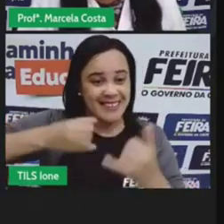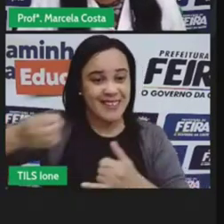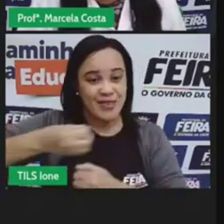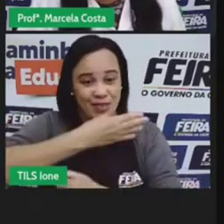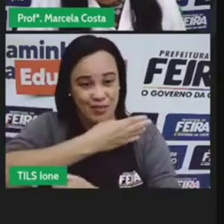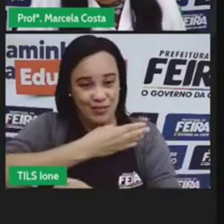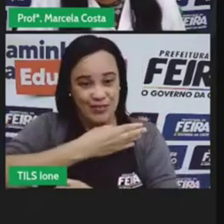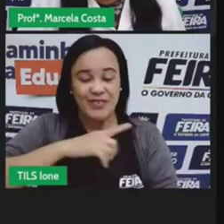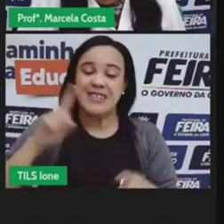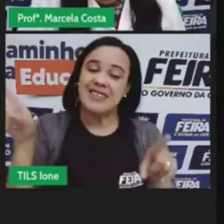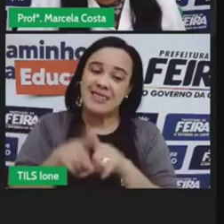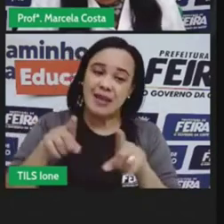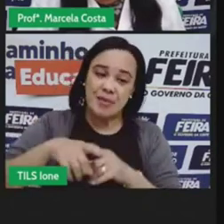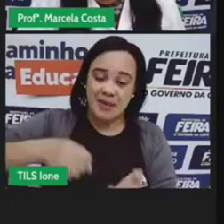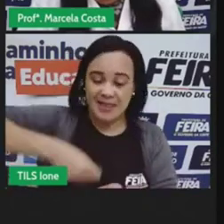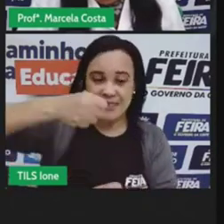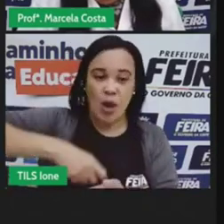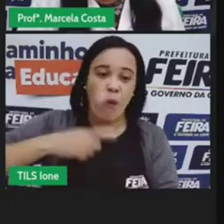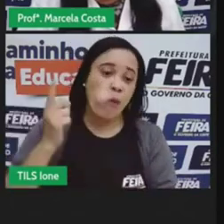de balas